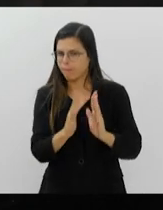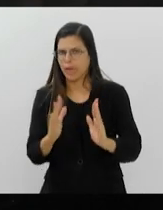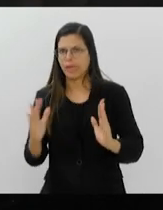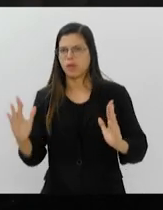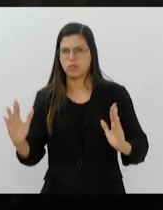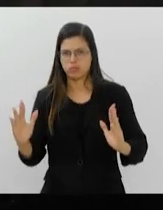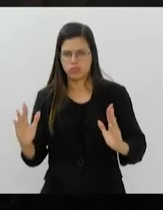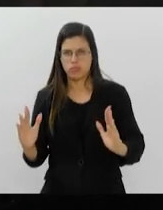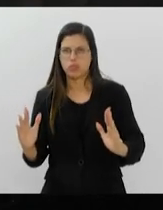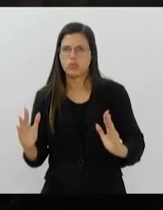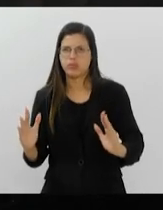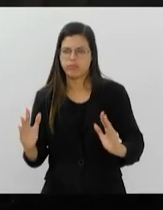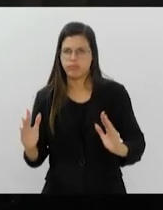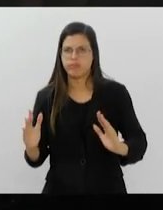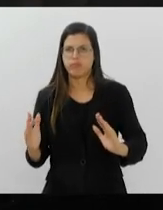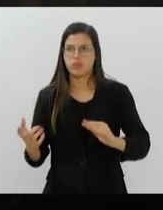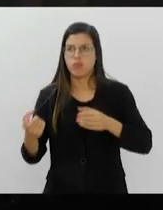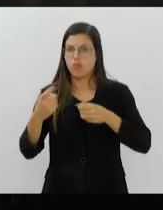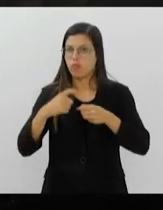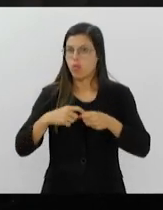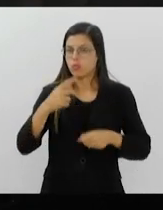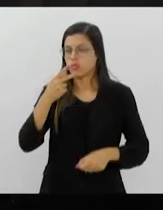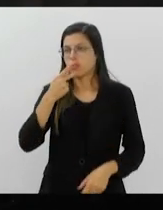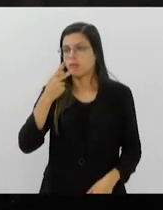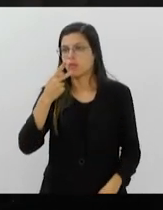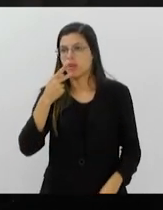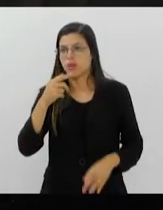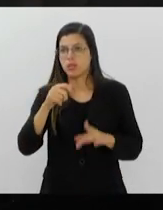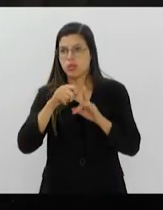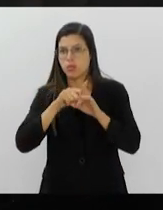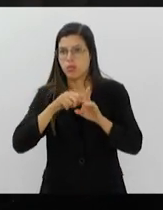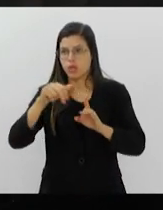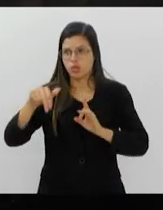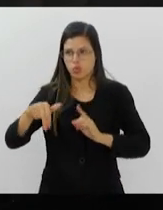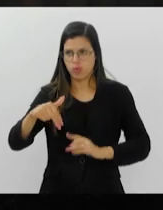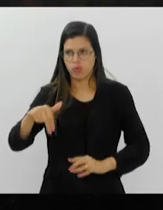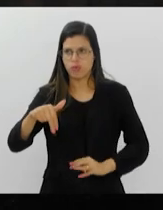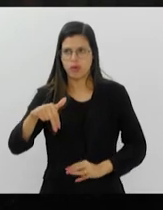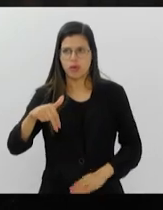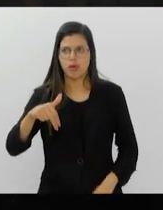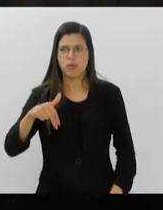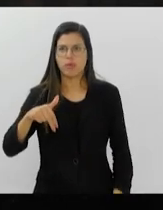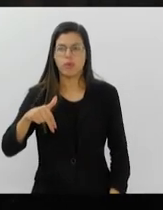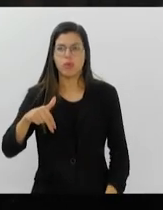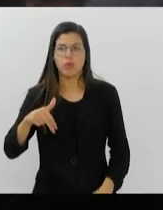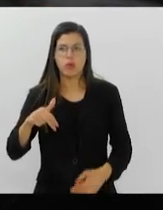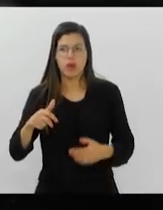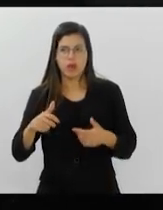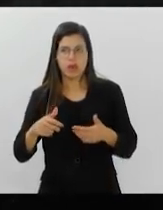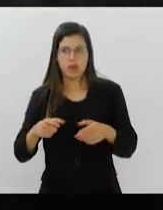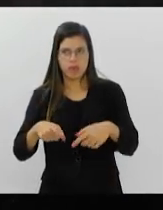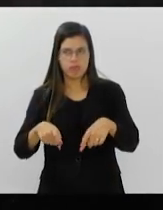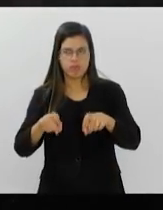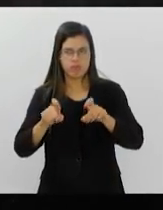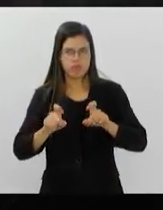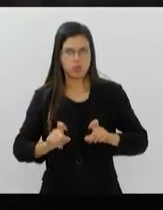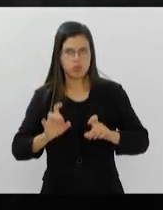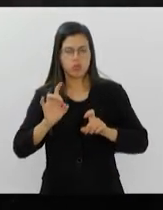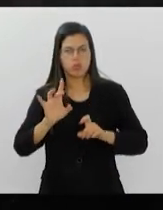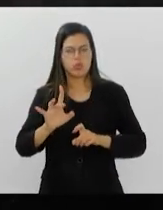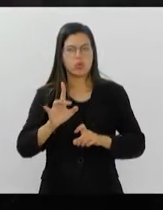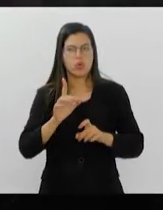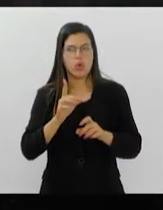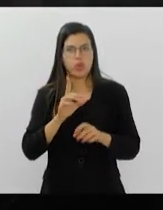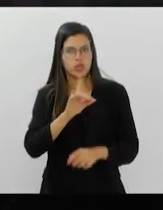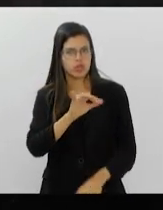volto a dizer, nós estamos no mês de novembro, e a posse só se dará em 20